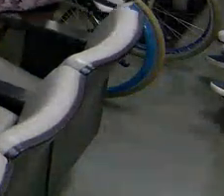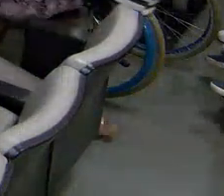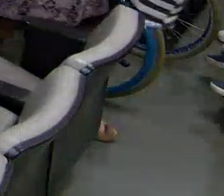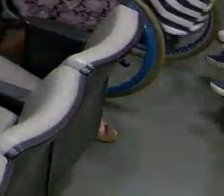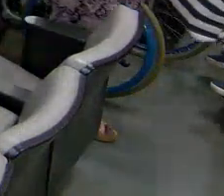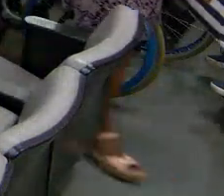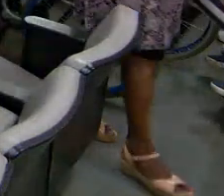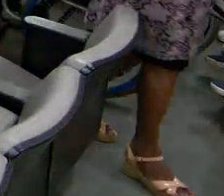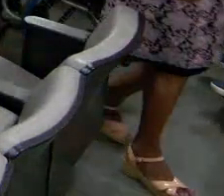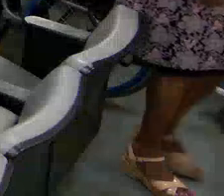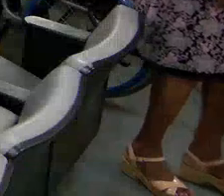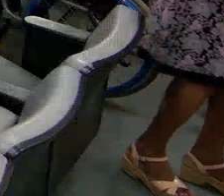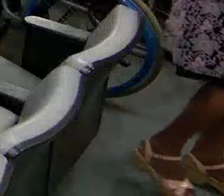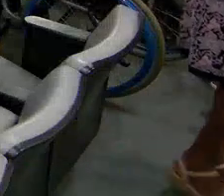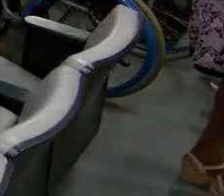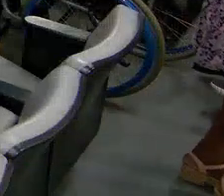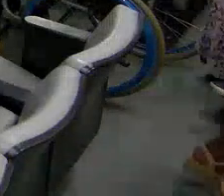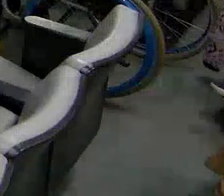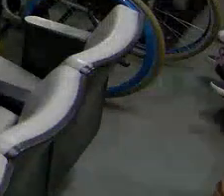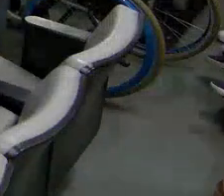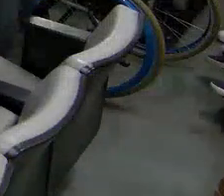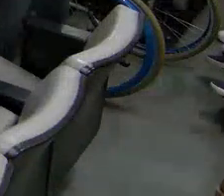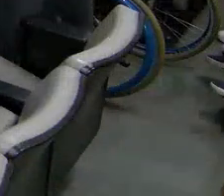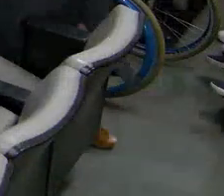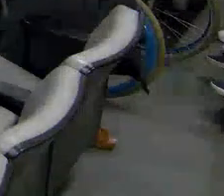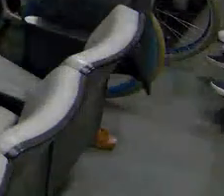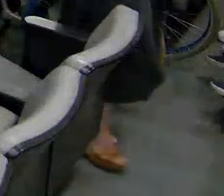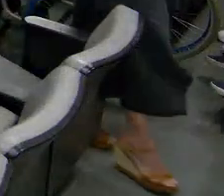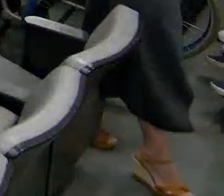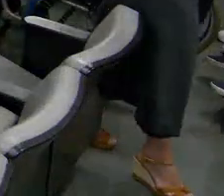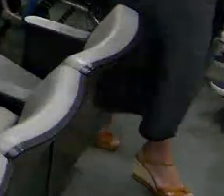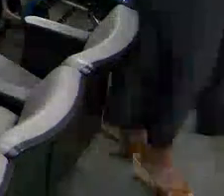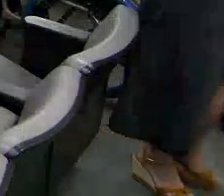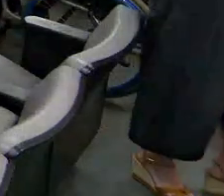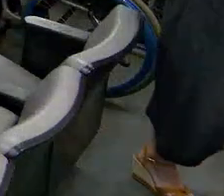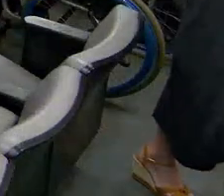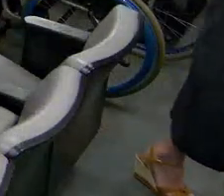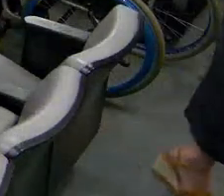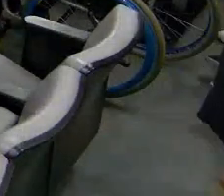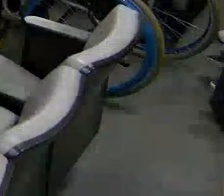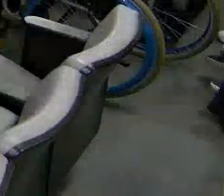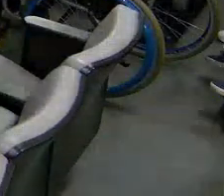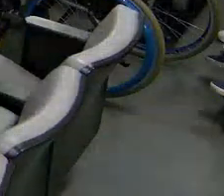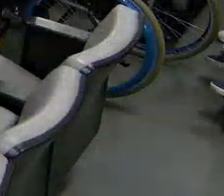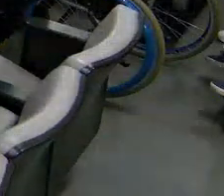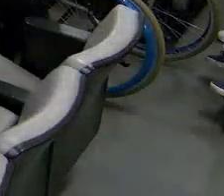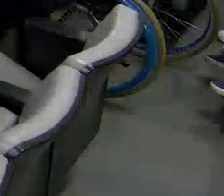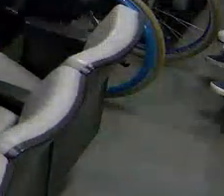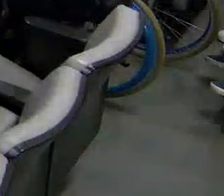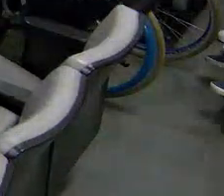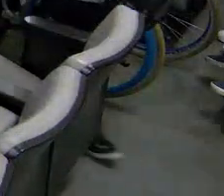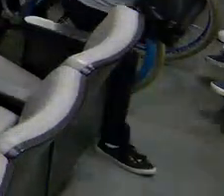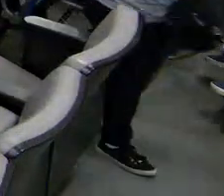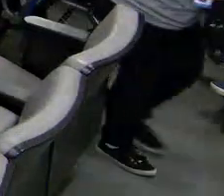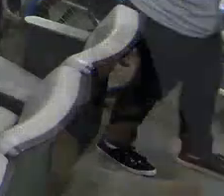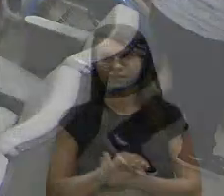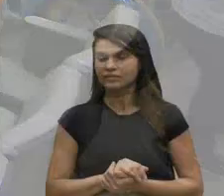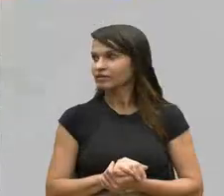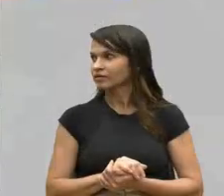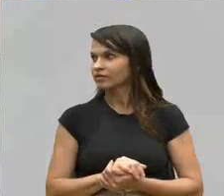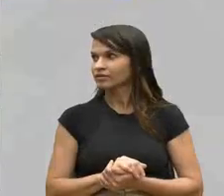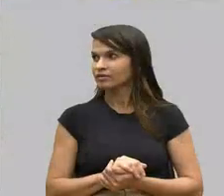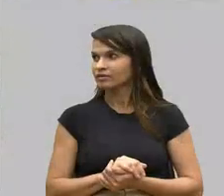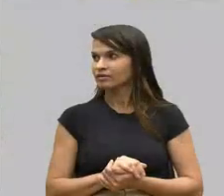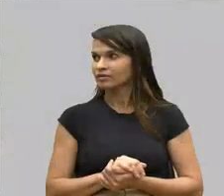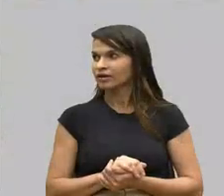depois vou passar a presidência ao deputado Zé Guilherme, para que ele faça esse trabalho. Convido, então, a tomar assento na mesa, Laura de Moraes